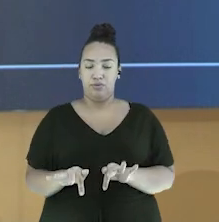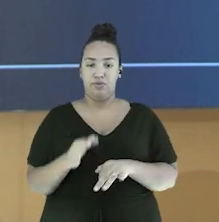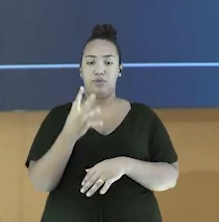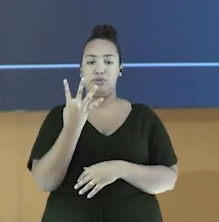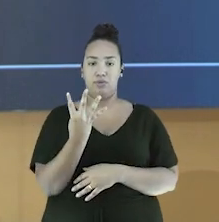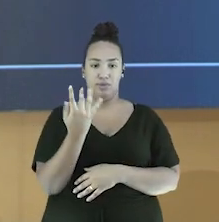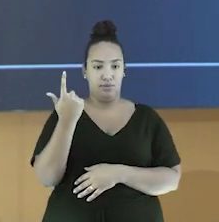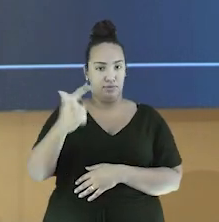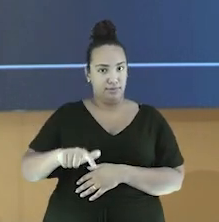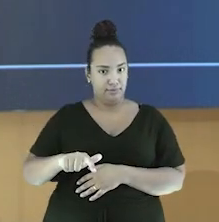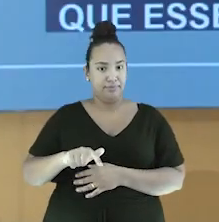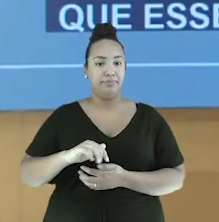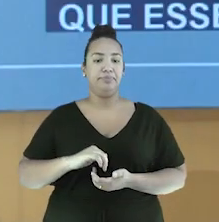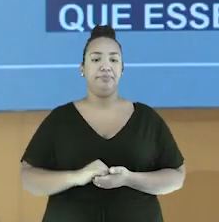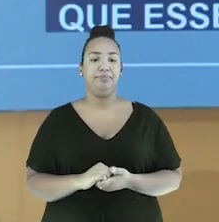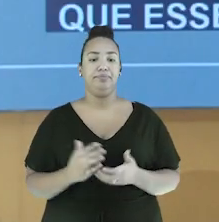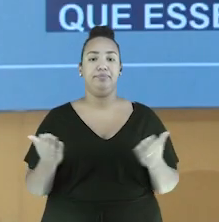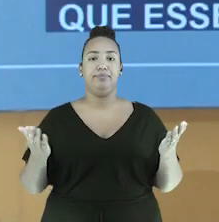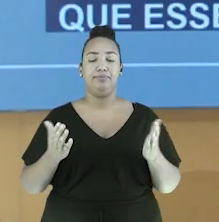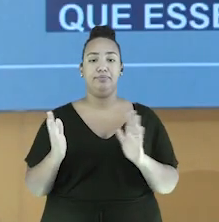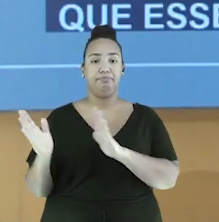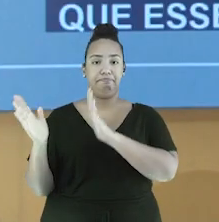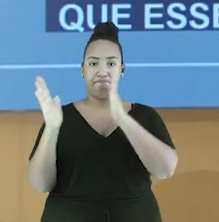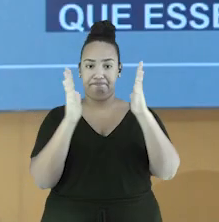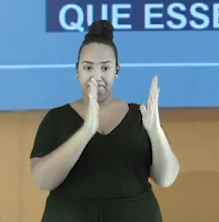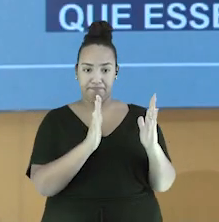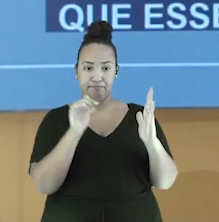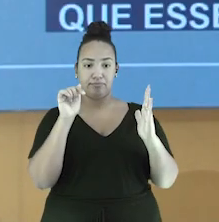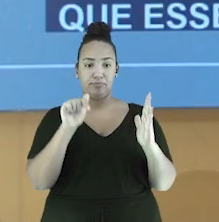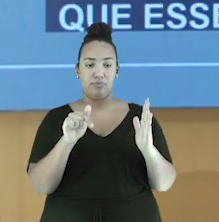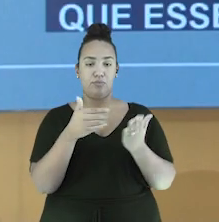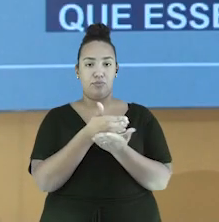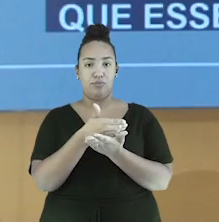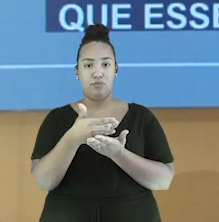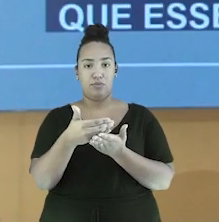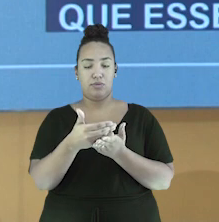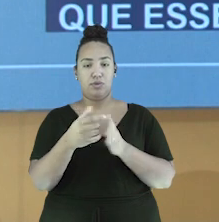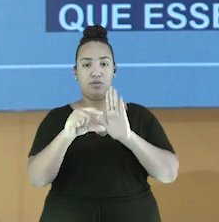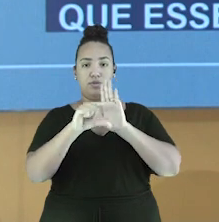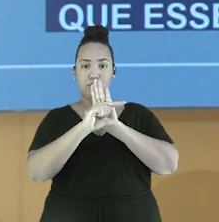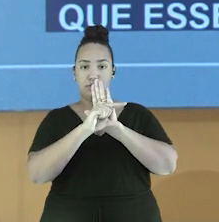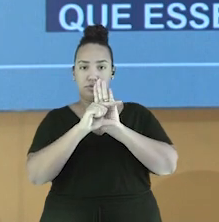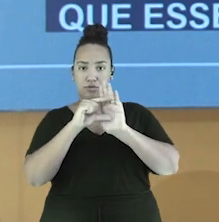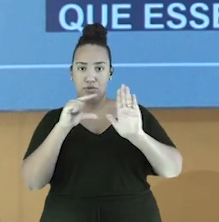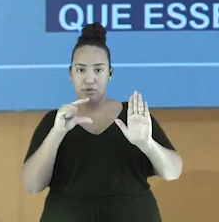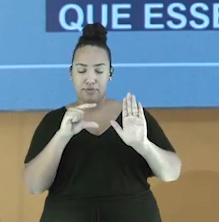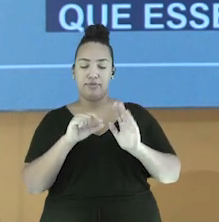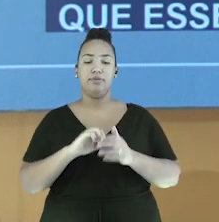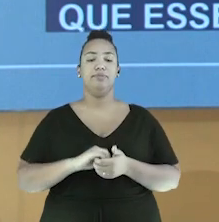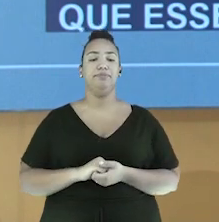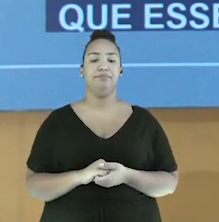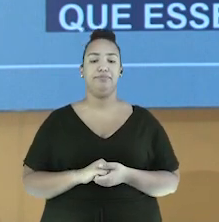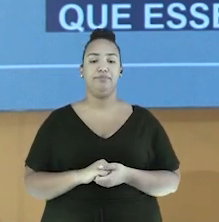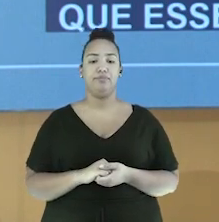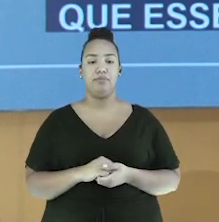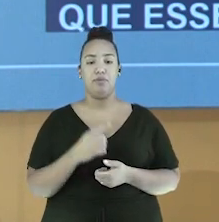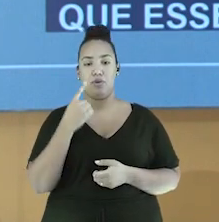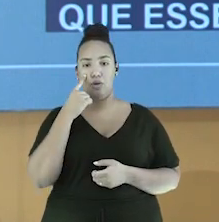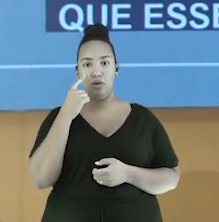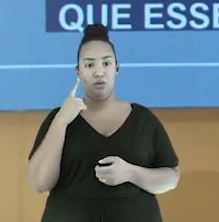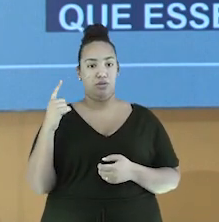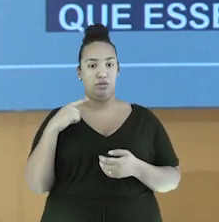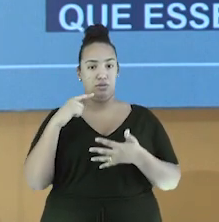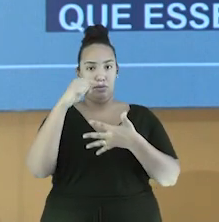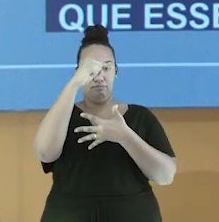quatro vezes. Indo para a segunda parte. Onde começam as estrofas da música. Ou seja, as partes que são diferentes. Aqui a gente vê